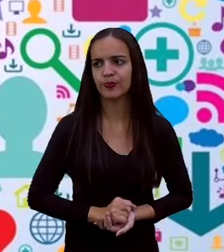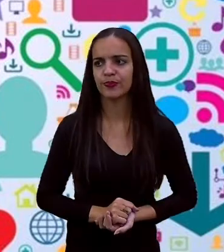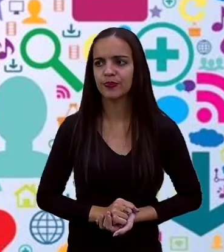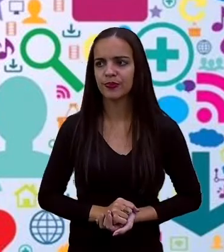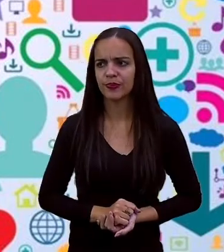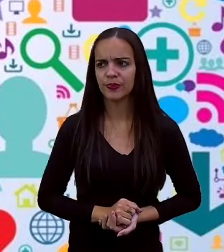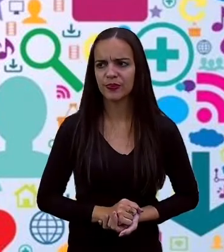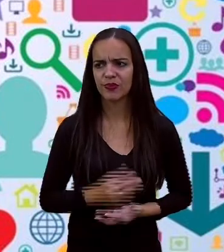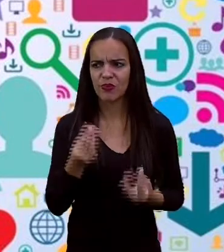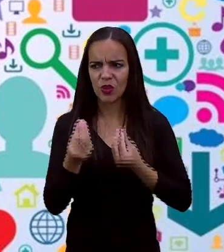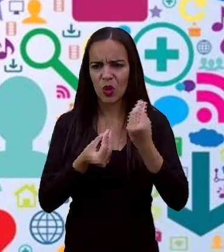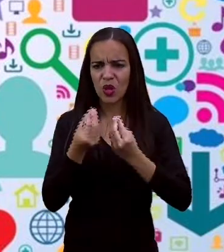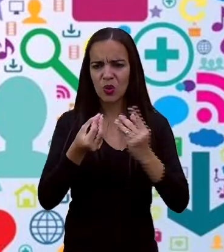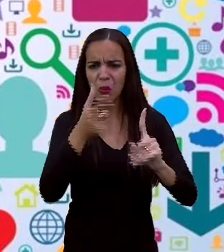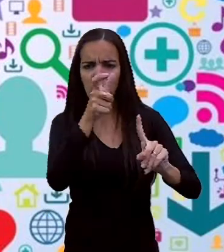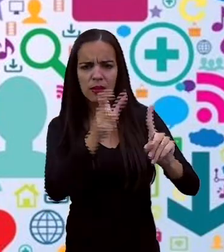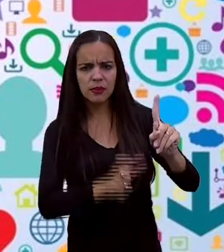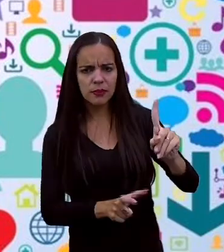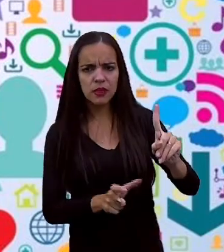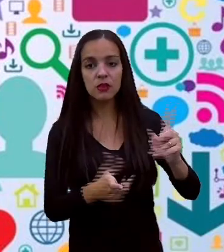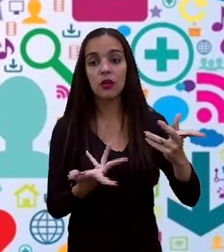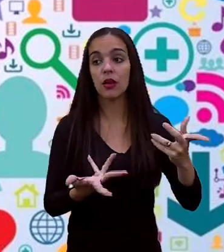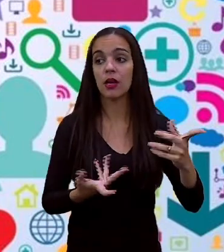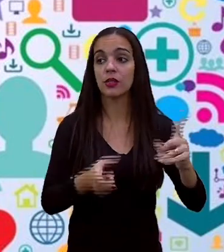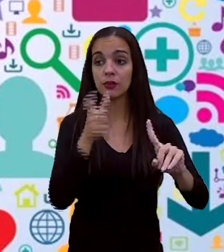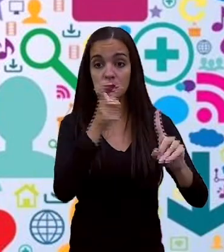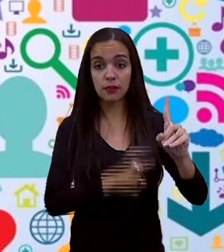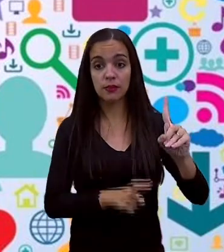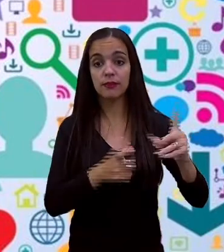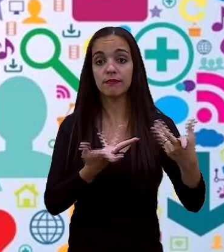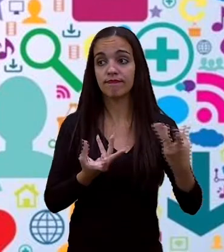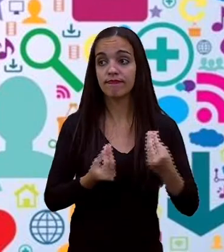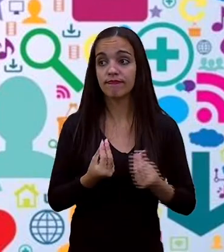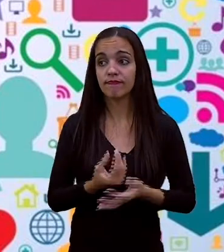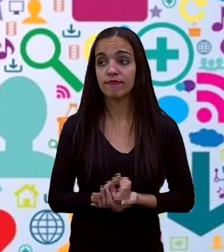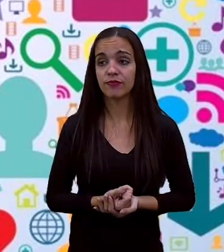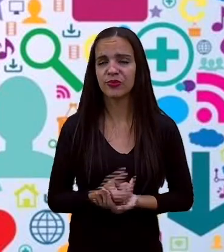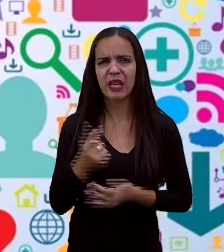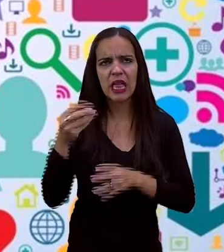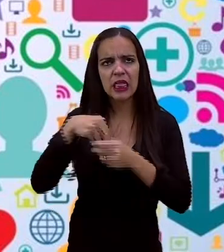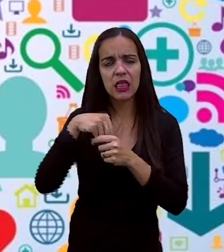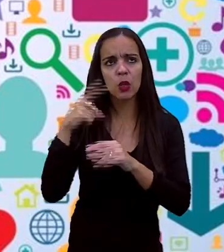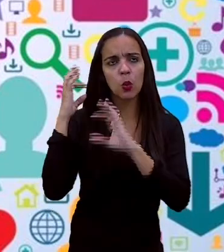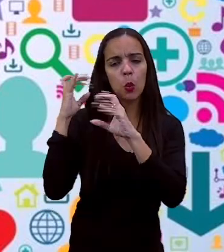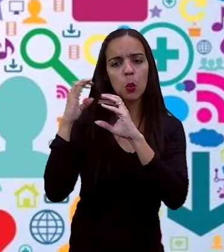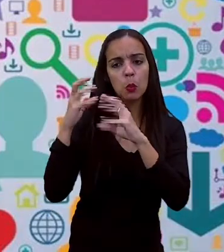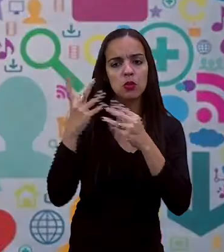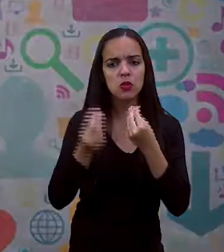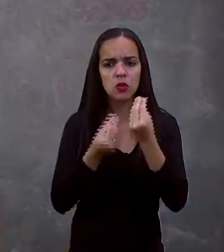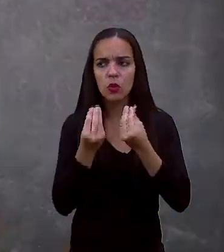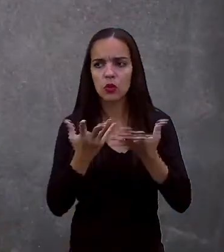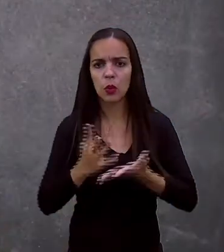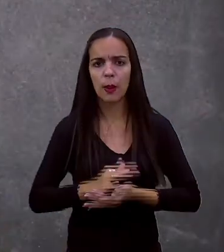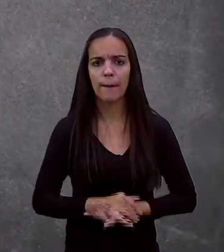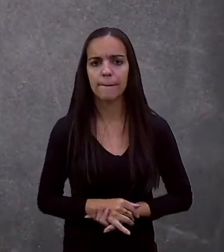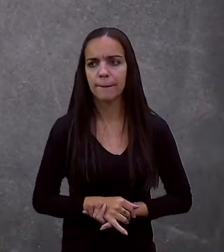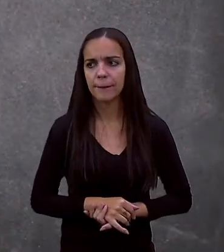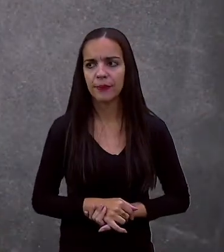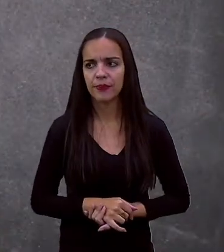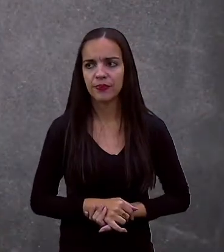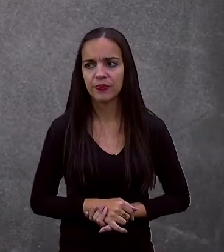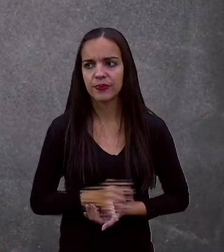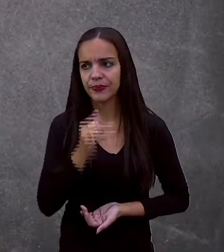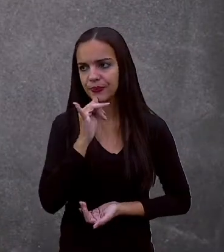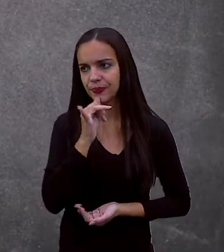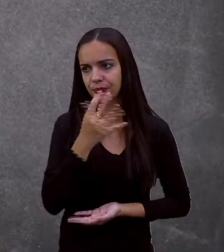como que fica a questão das personagens aí no conto psicológico? As personagens, elas são